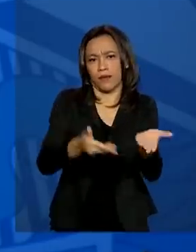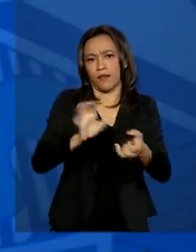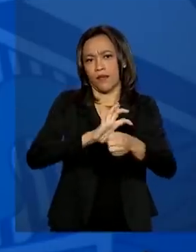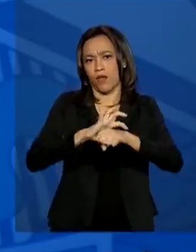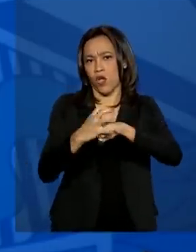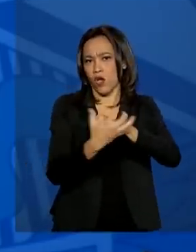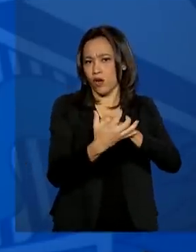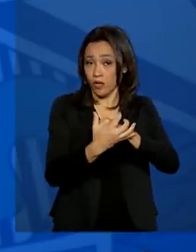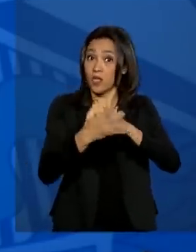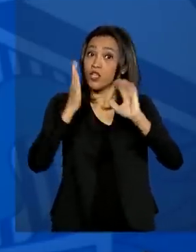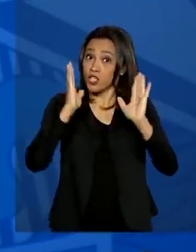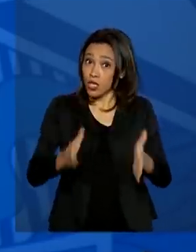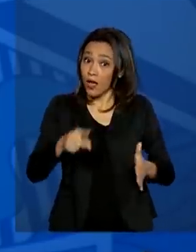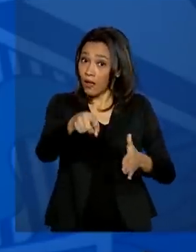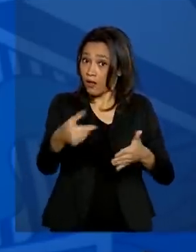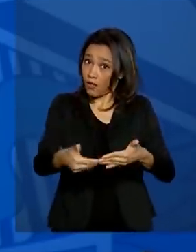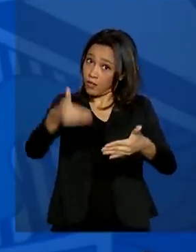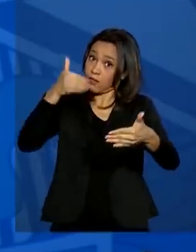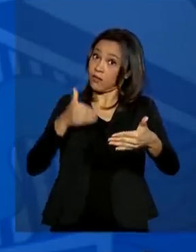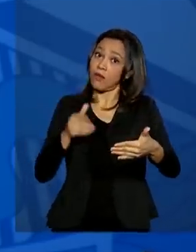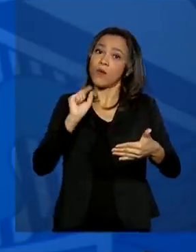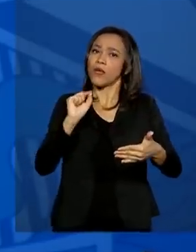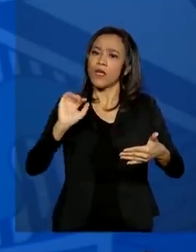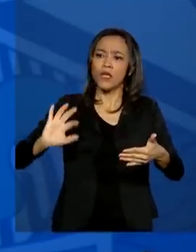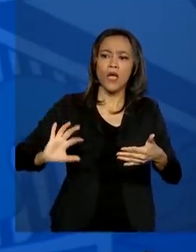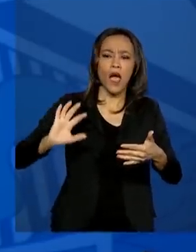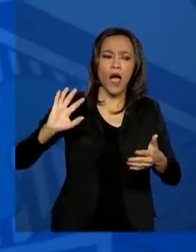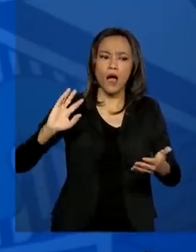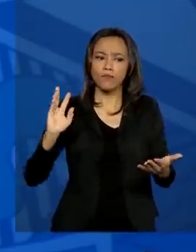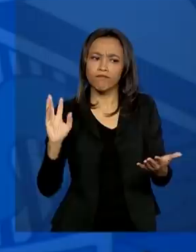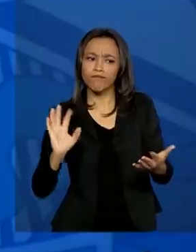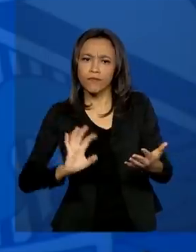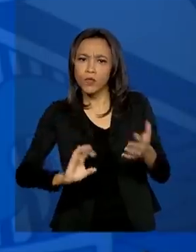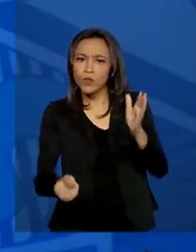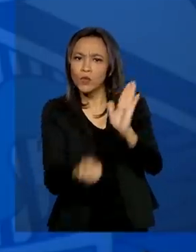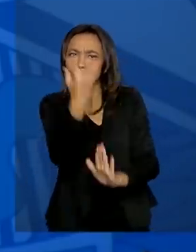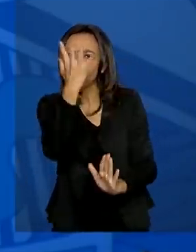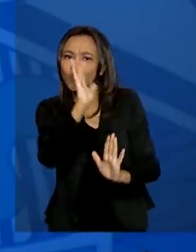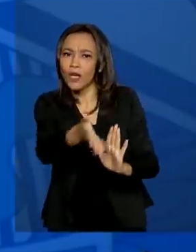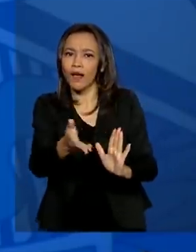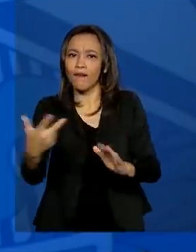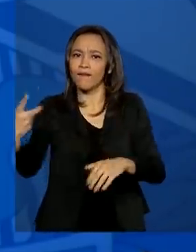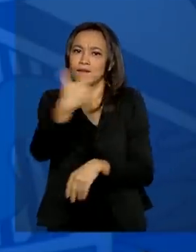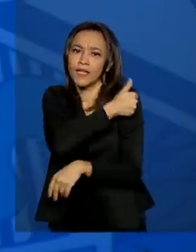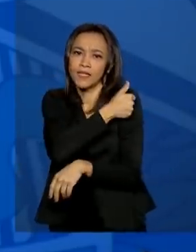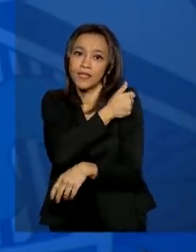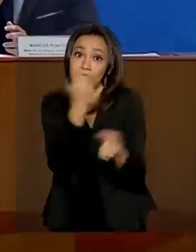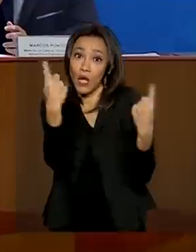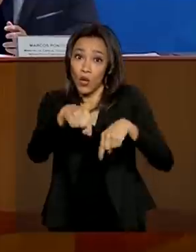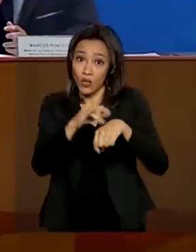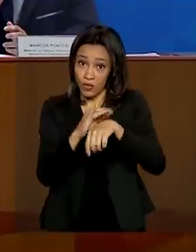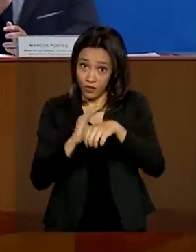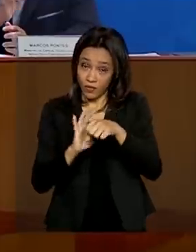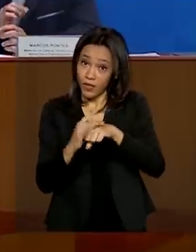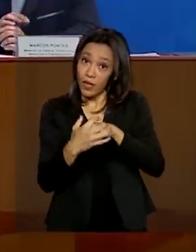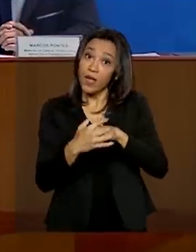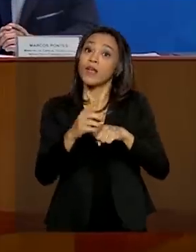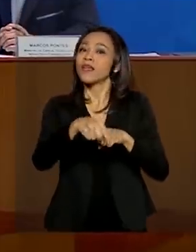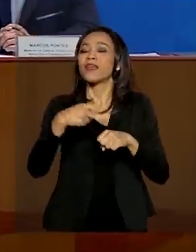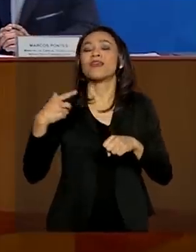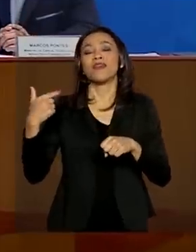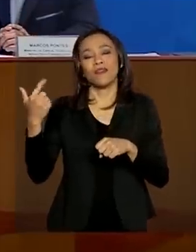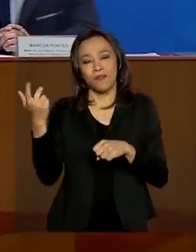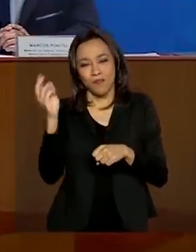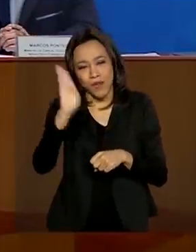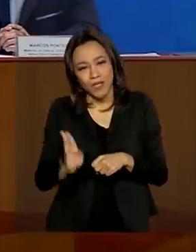disse que já está se adiantando para que quando surgir uma vacina contra o vírus, o Brasil possa garantir o acesso dos